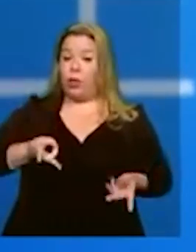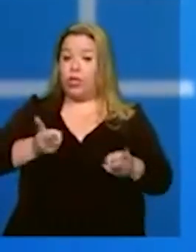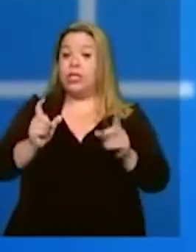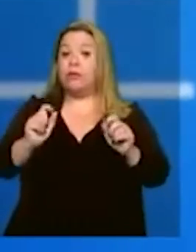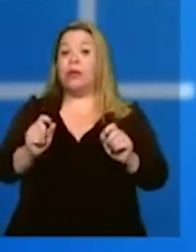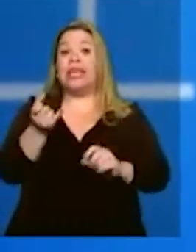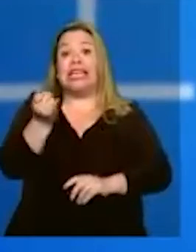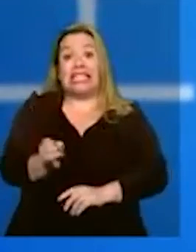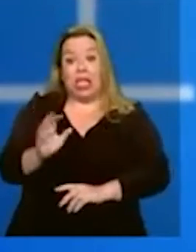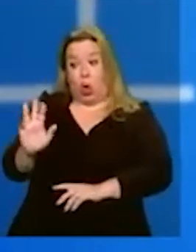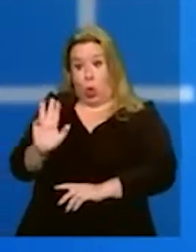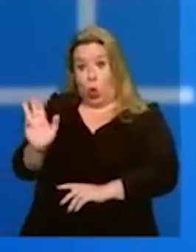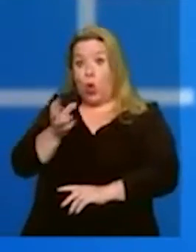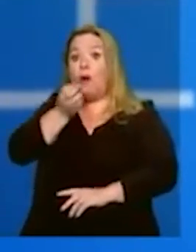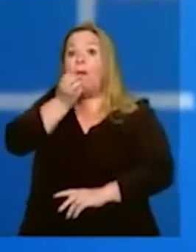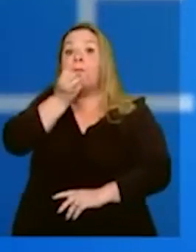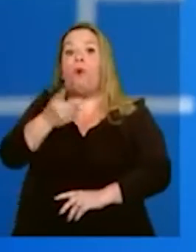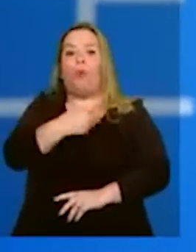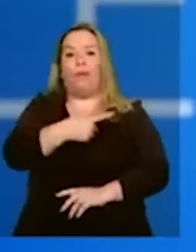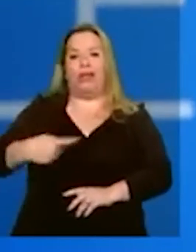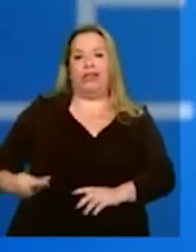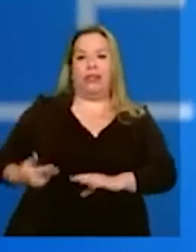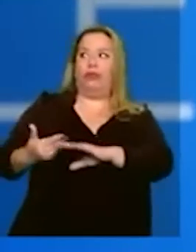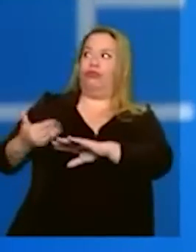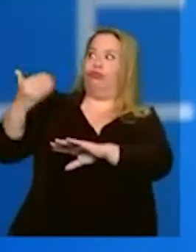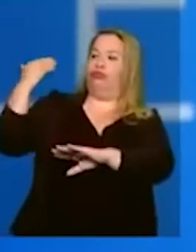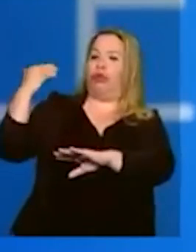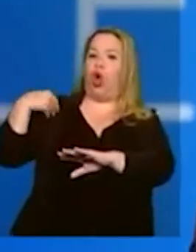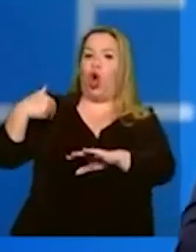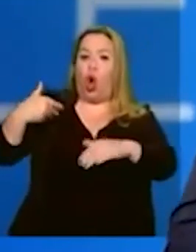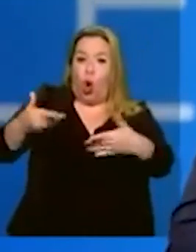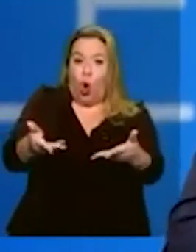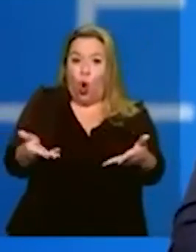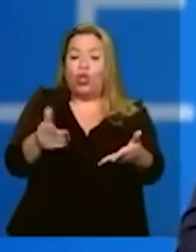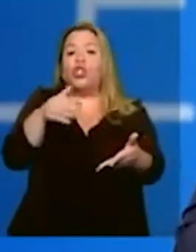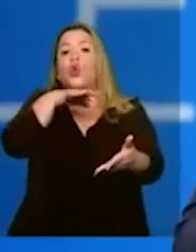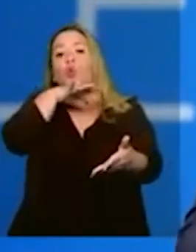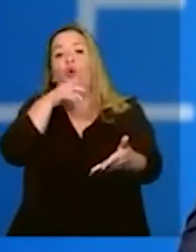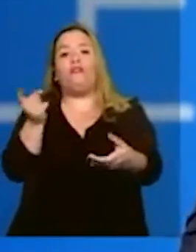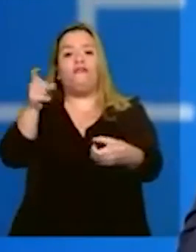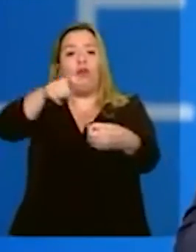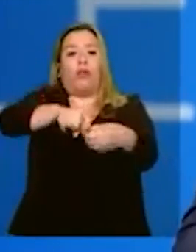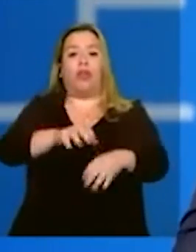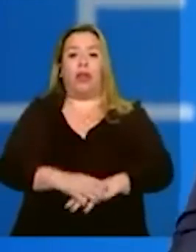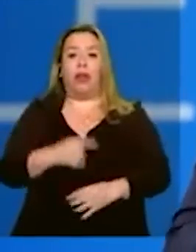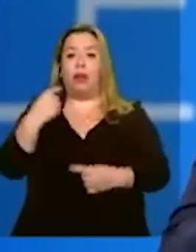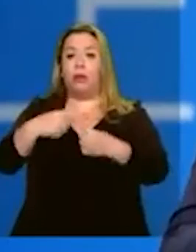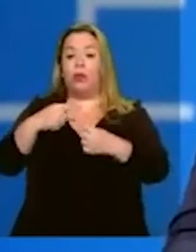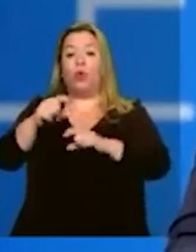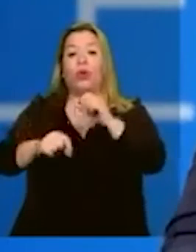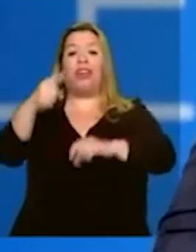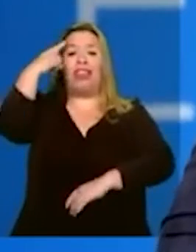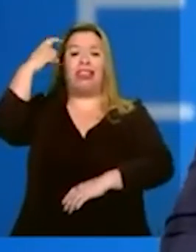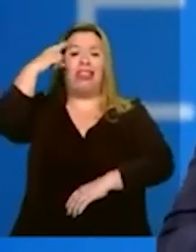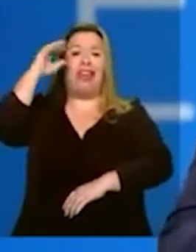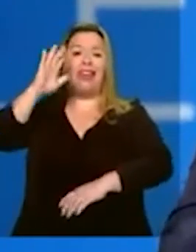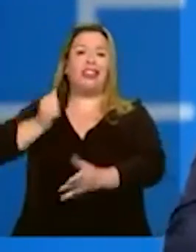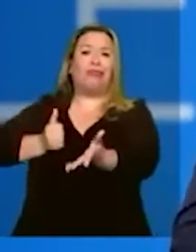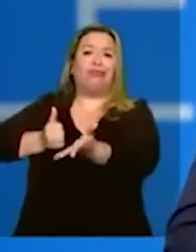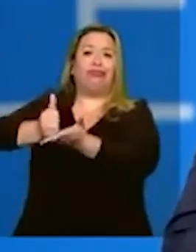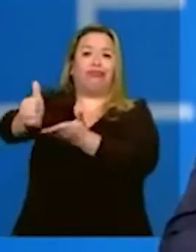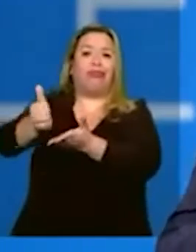sido um bom presidente da República lá atrás, hoje já seria ruim ele voltar. Porque as ideias ficaram velhas,